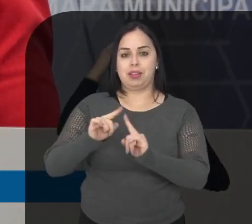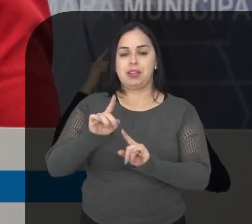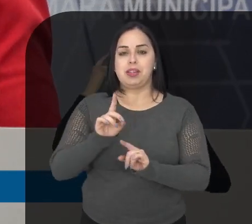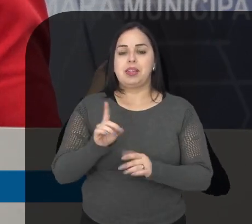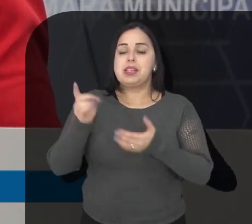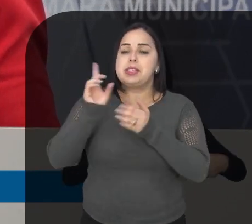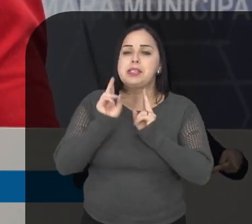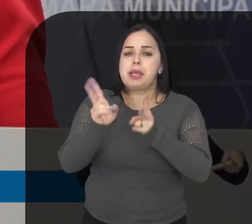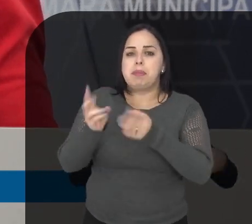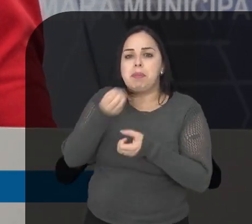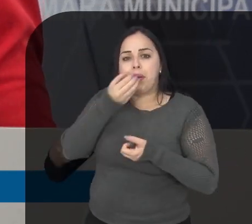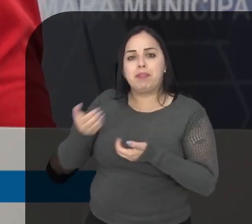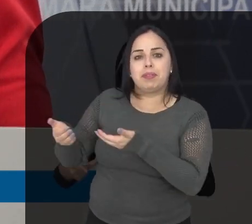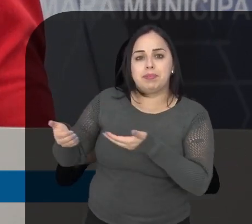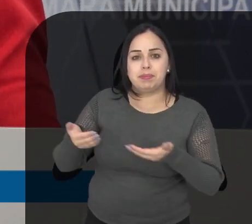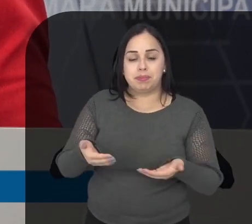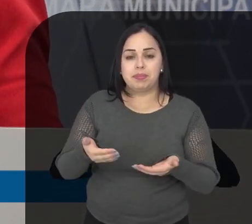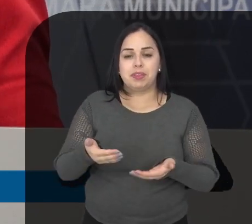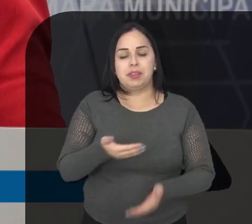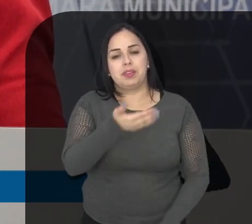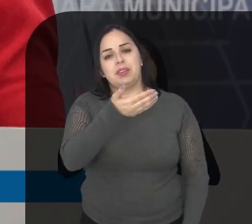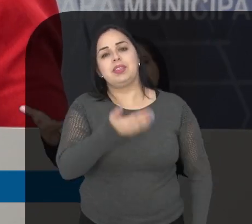igreja, são sempre bem-vindos.